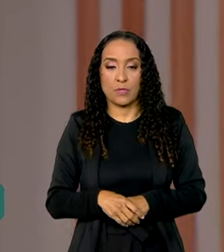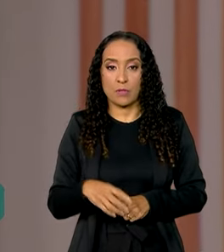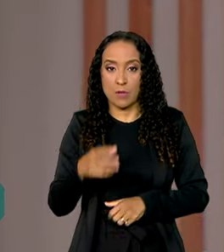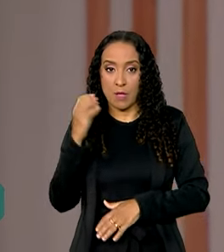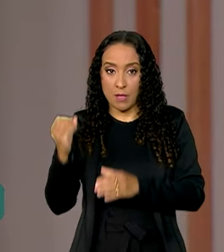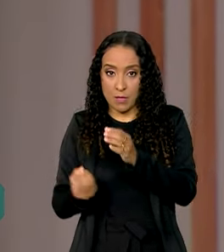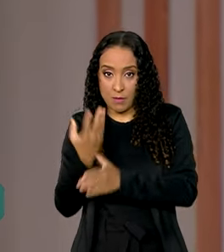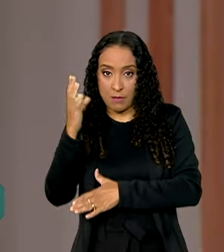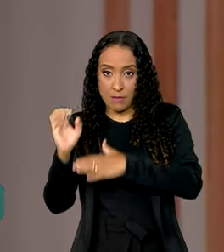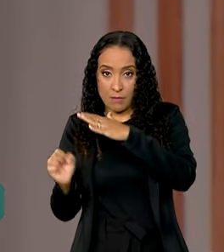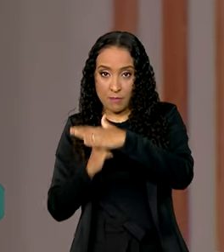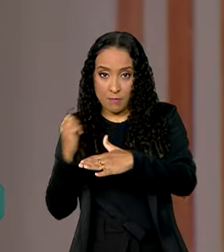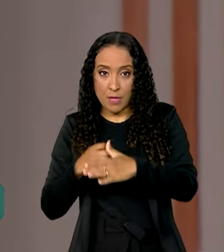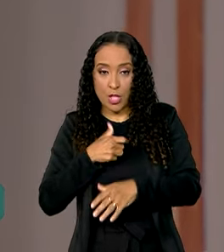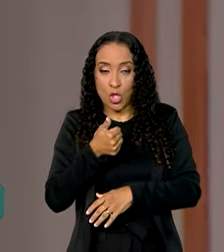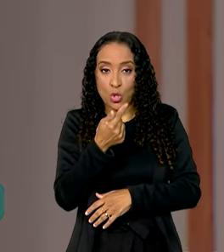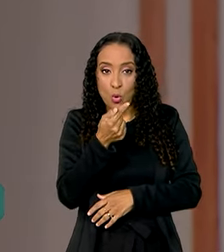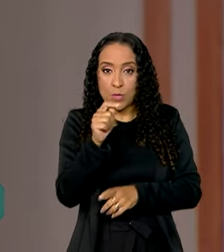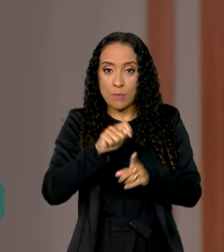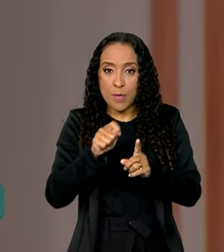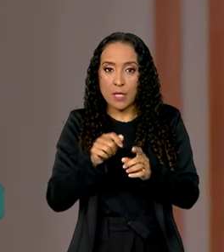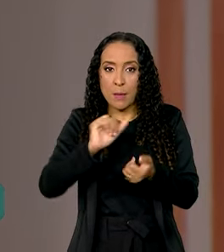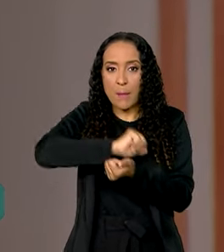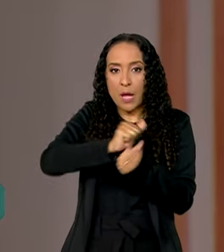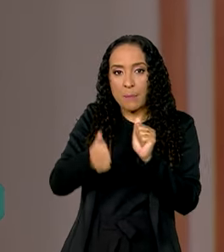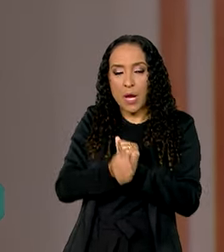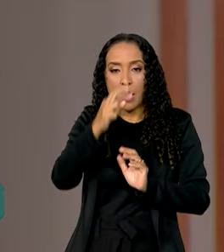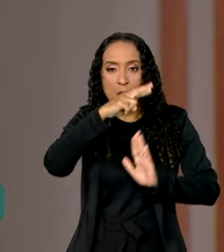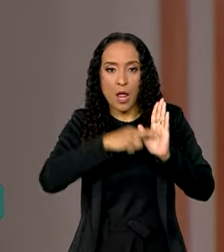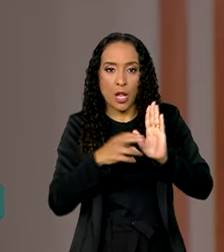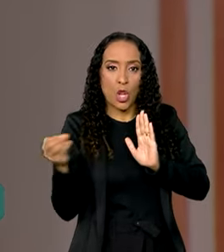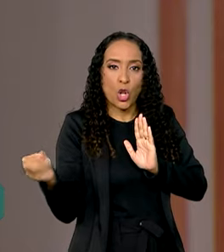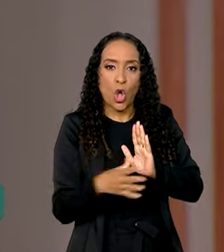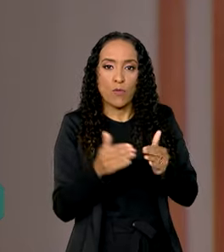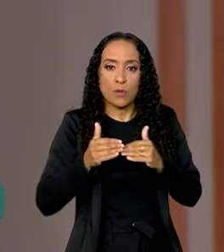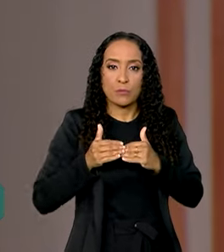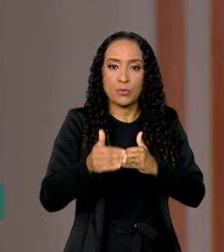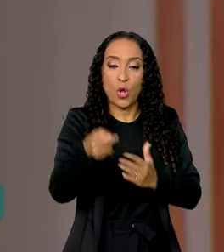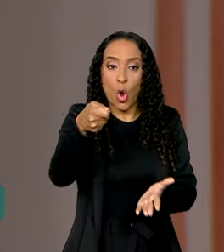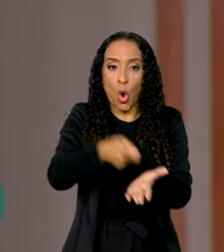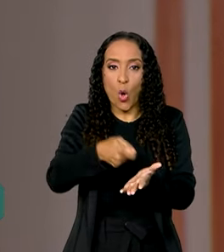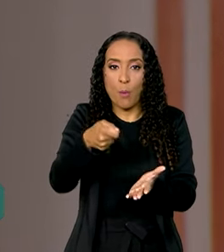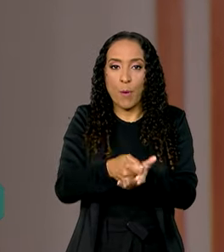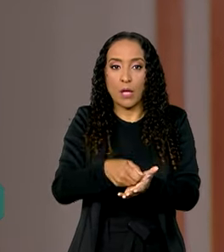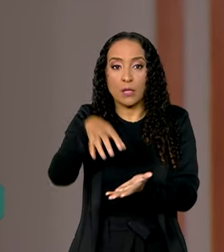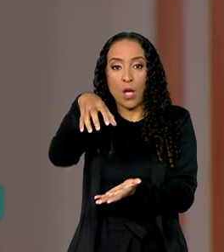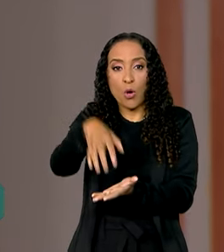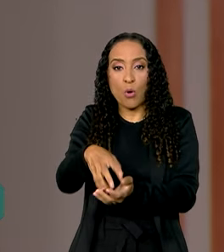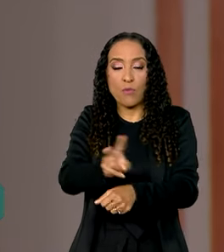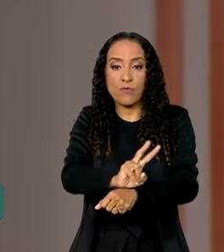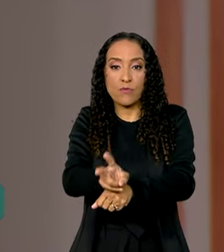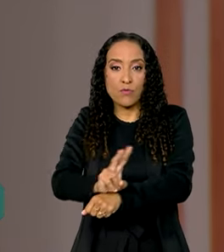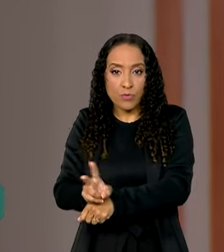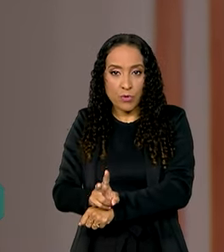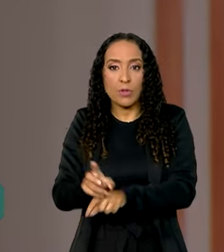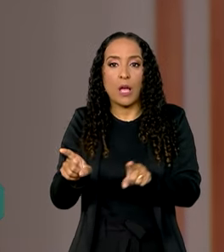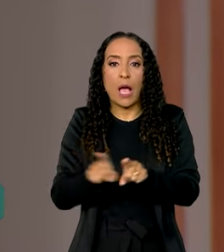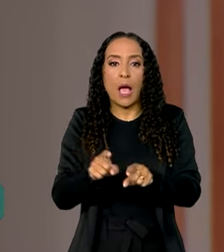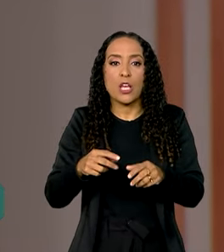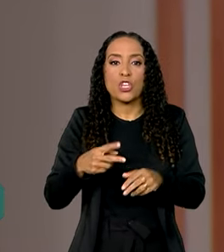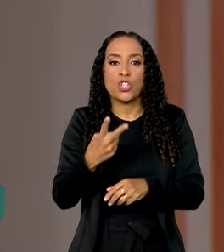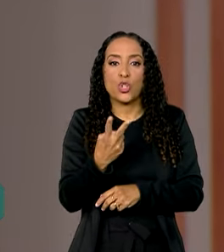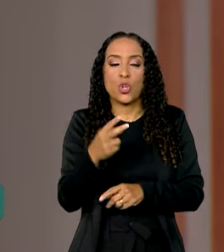fabricantes têm 12 meses para se adequar às novas regras, que passam a ser cobradas pelos órgãos de fiscalização